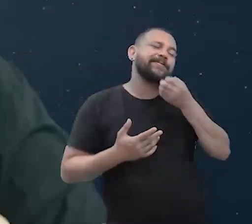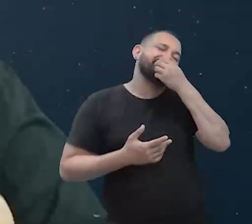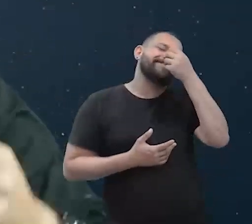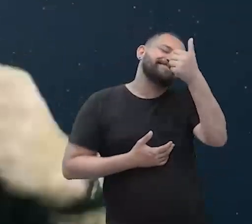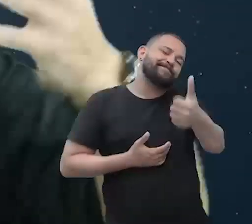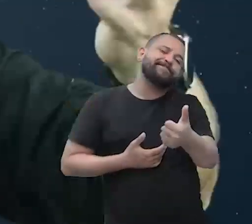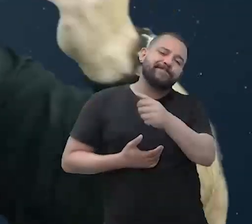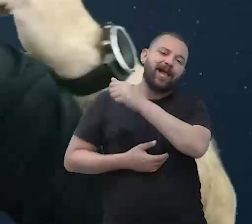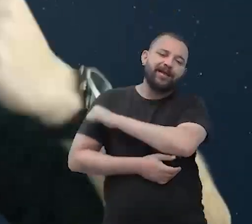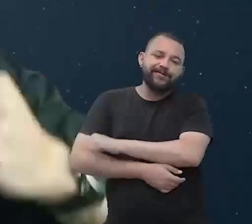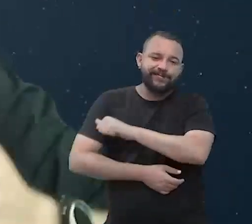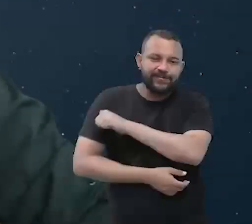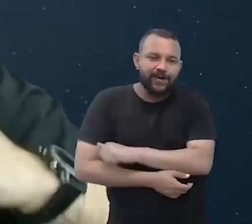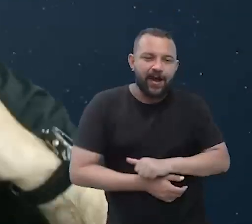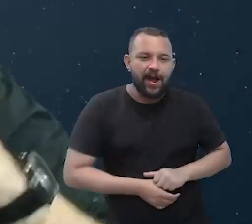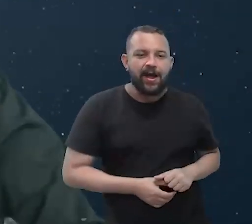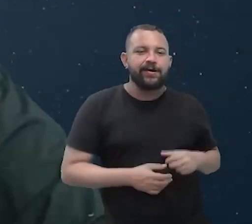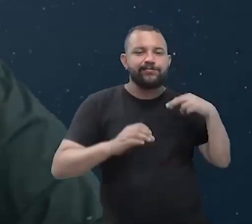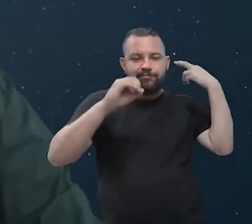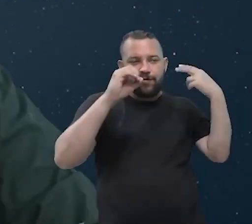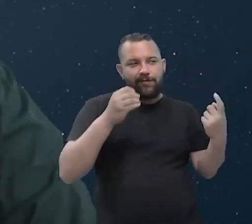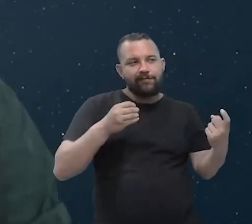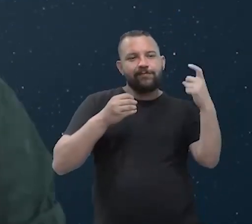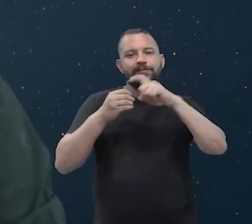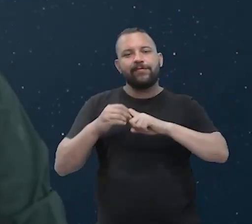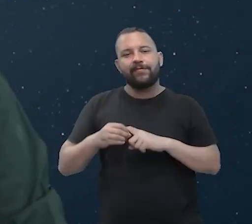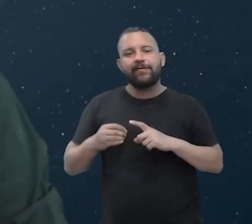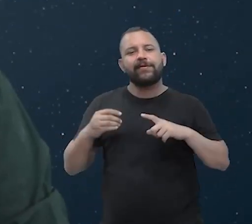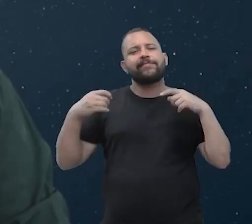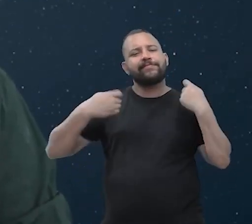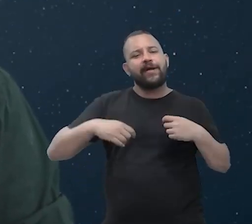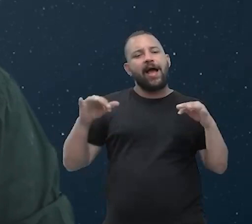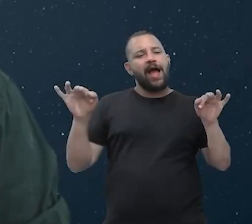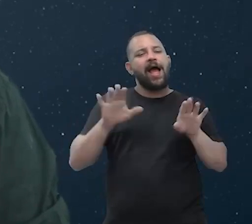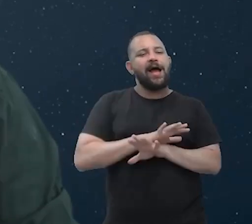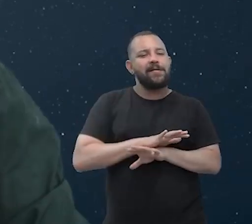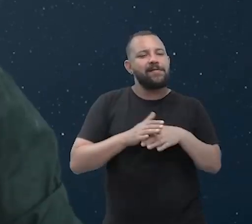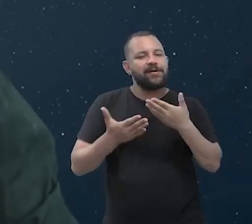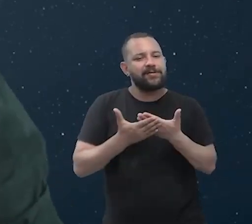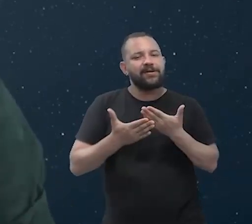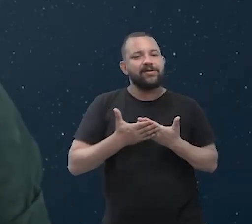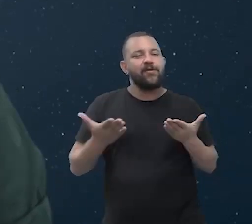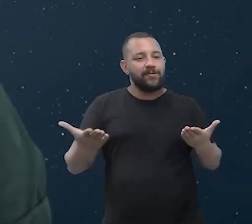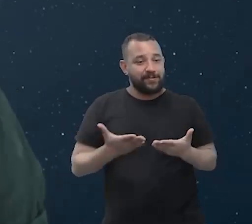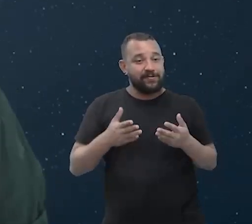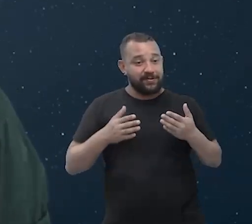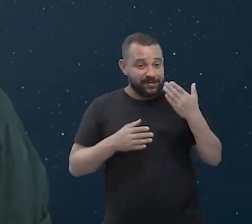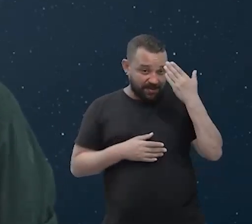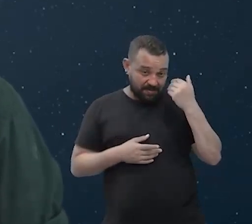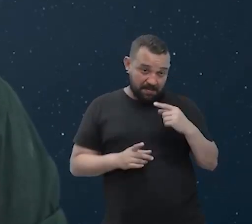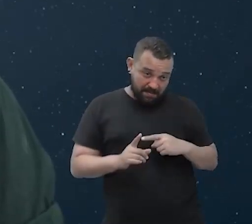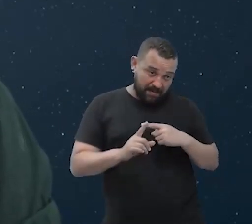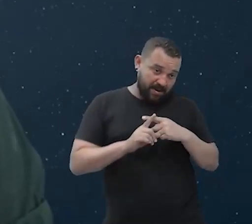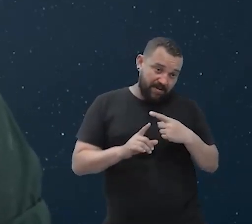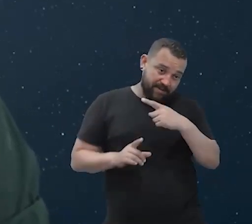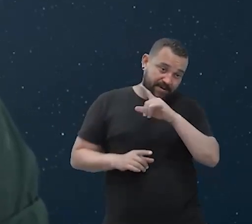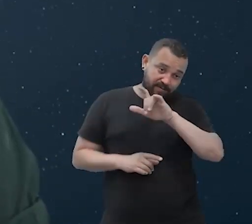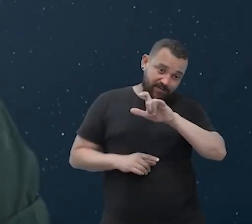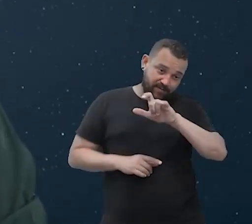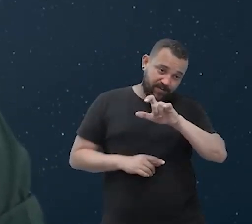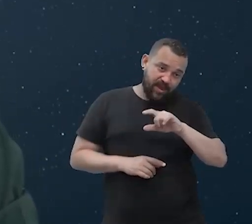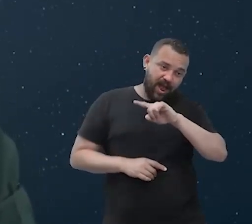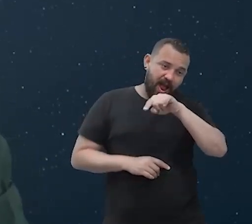mequetrefe. Ô, Roberto, joga para mim. Com isso, nós finalizamos nossa aula de hoje. Quer saber mais? Vai lá no meu Instagram, arroba